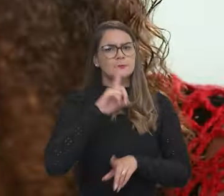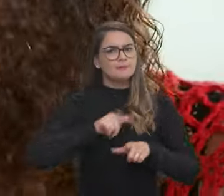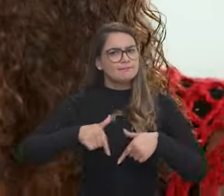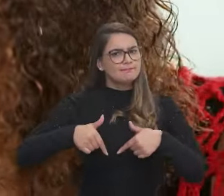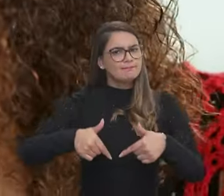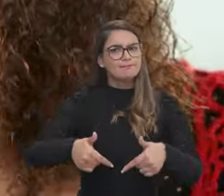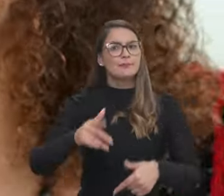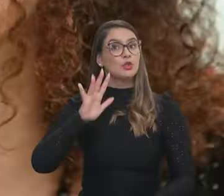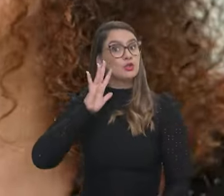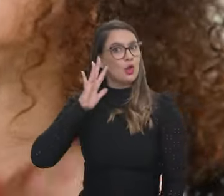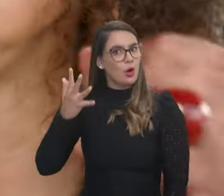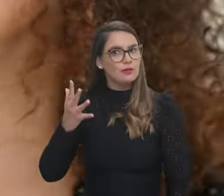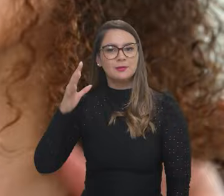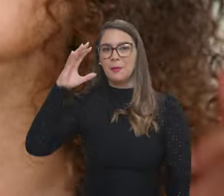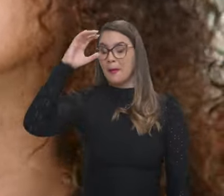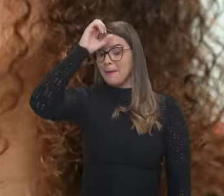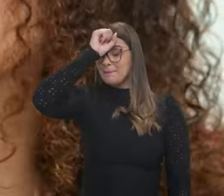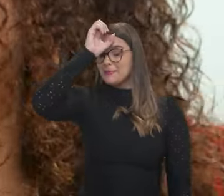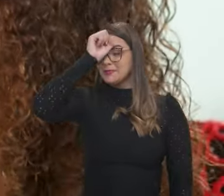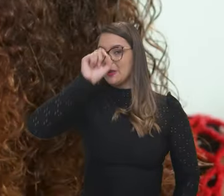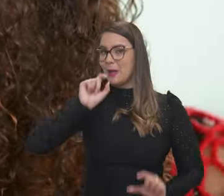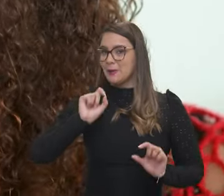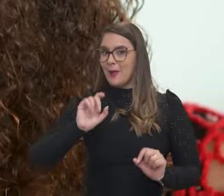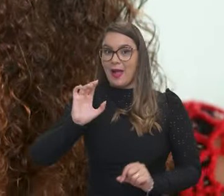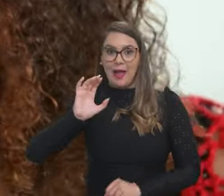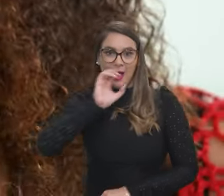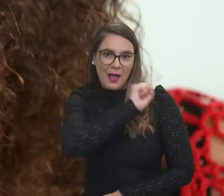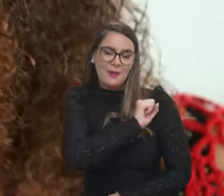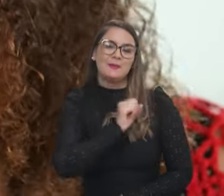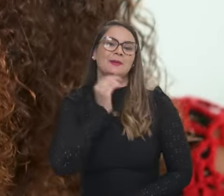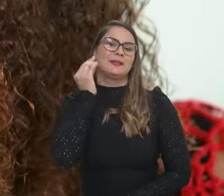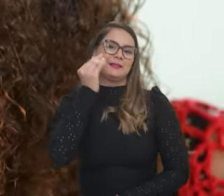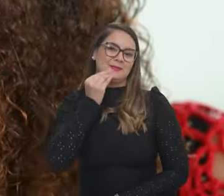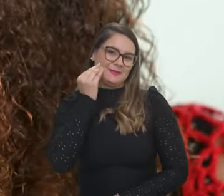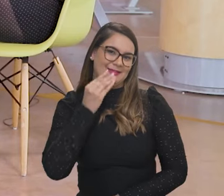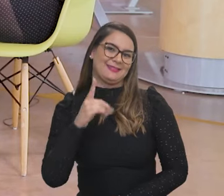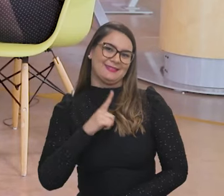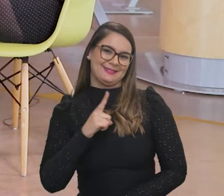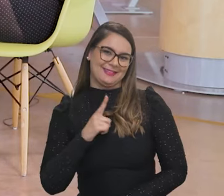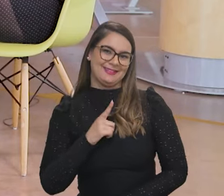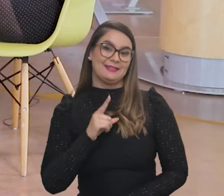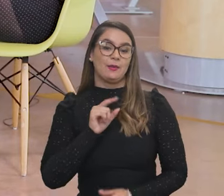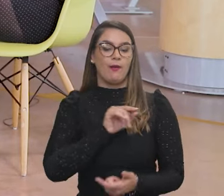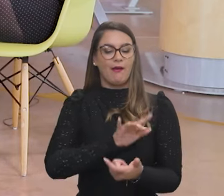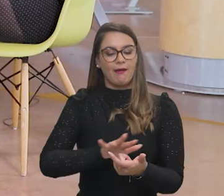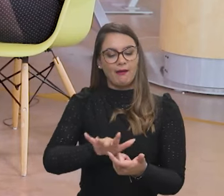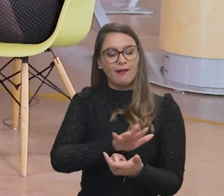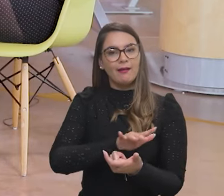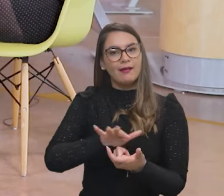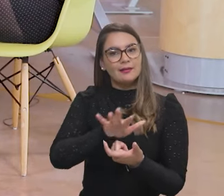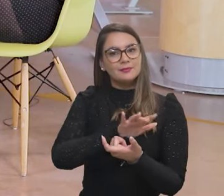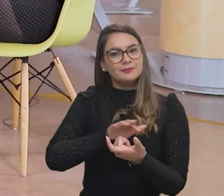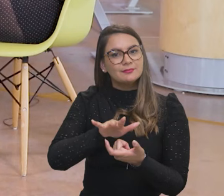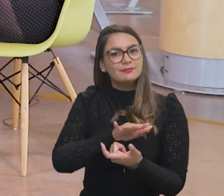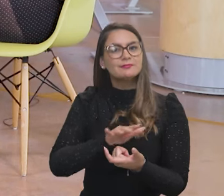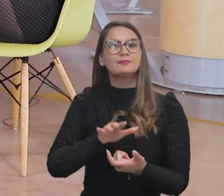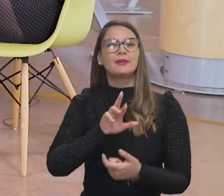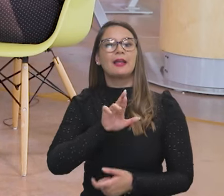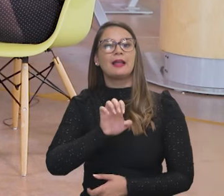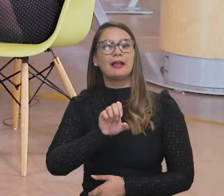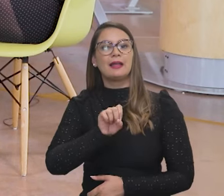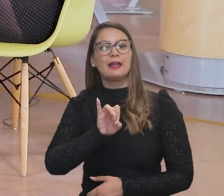enfrentando soluções. Então, isso tem um aprendizado muito rápido. É a experiência que a gente tem. Então, é letramento digital,